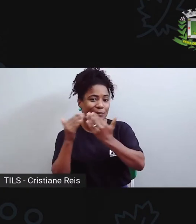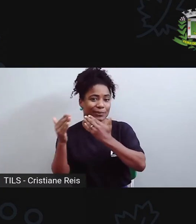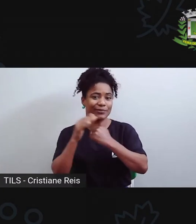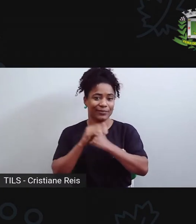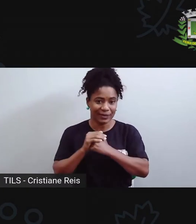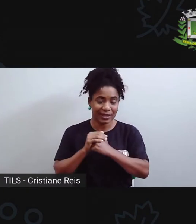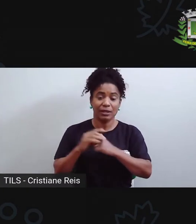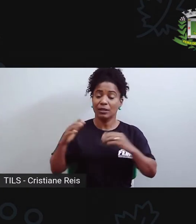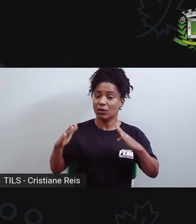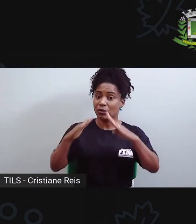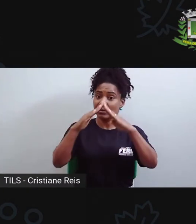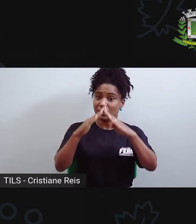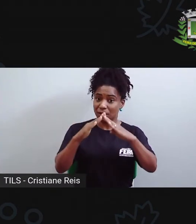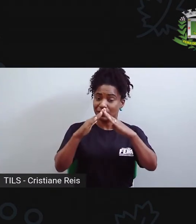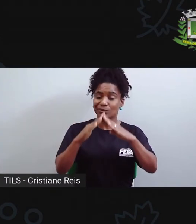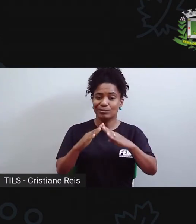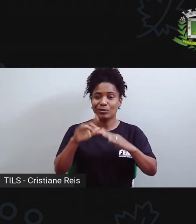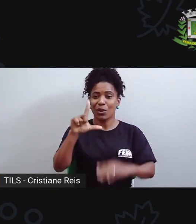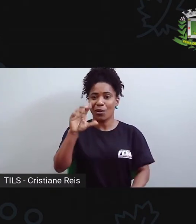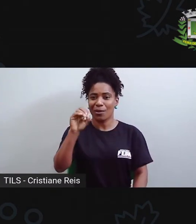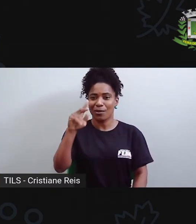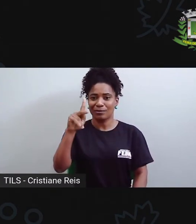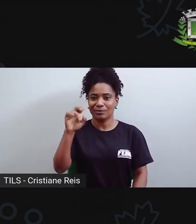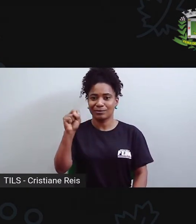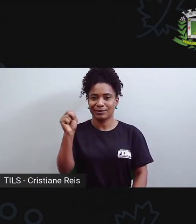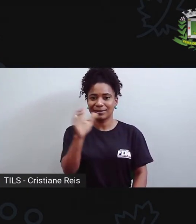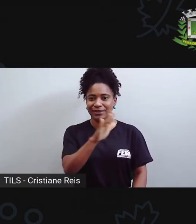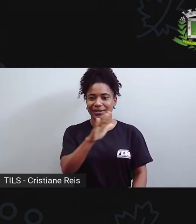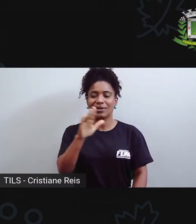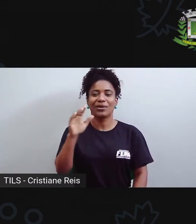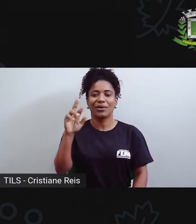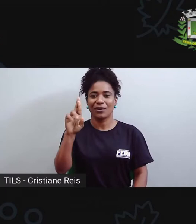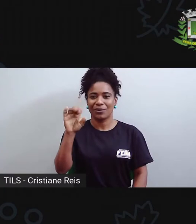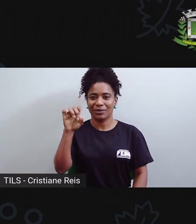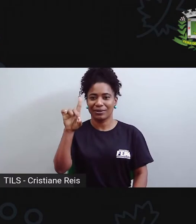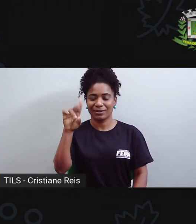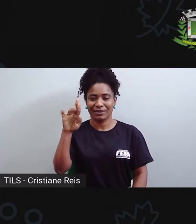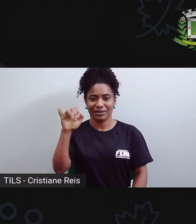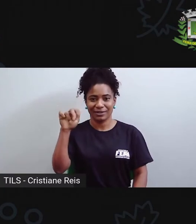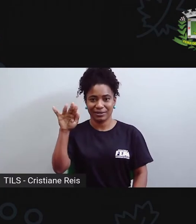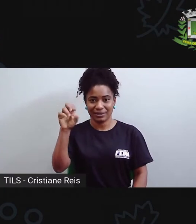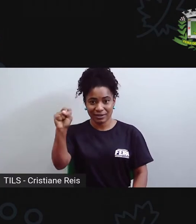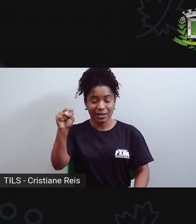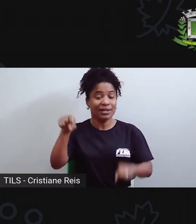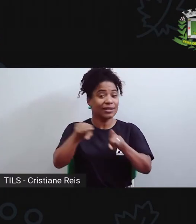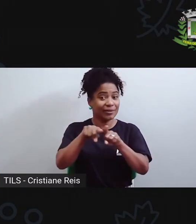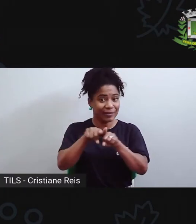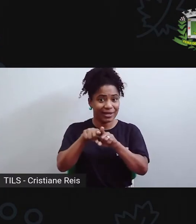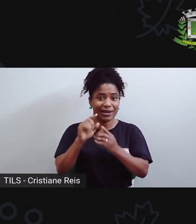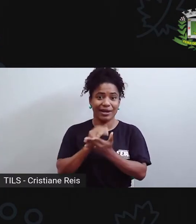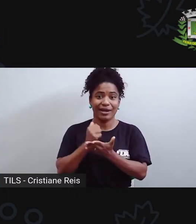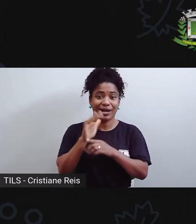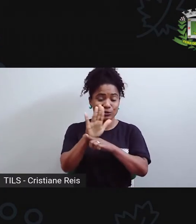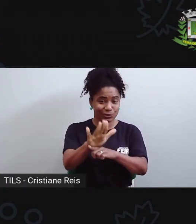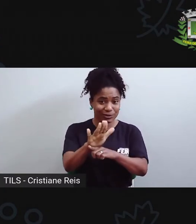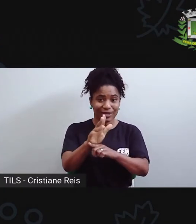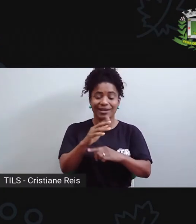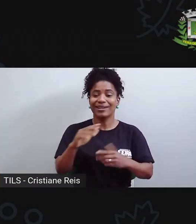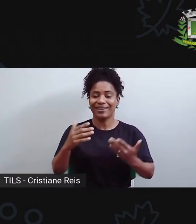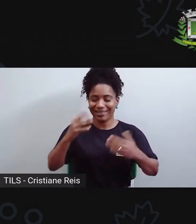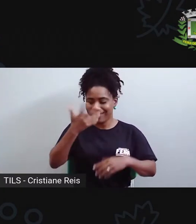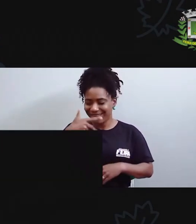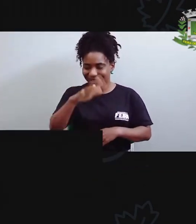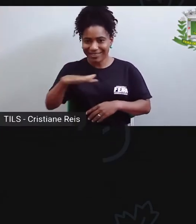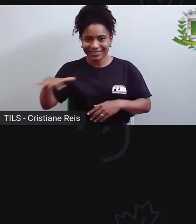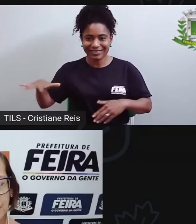Rodrigues e também ela atende uma clínica crianças com transtorno do espectro autista, em um consultório. Rosângela,